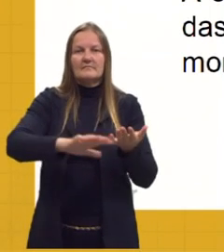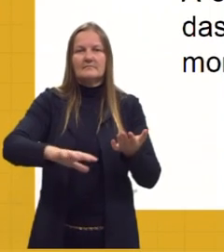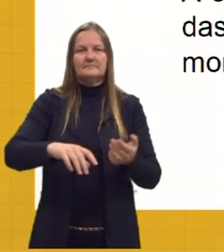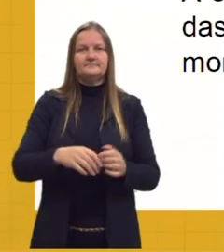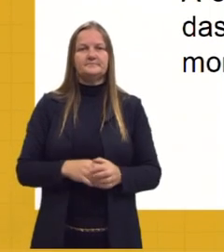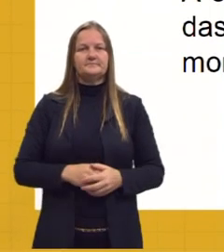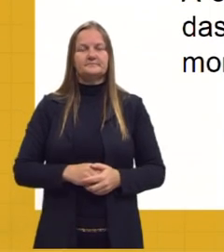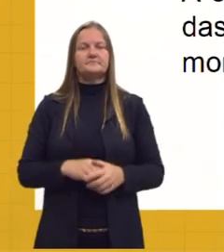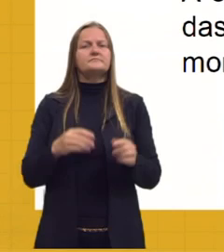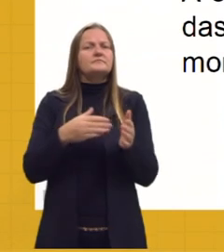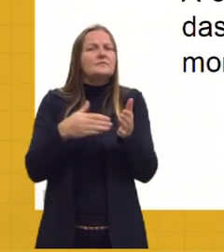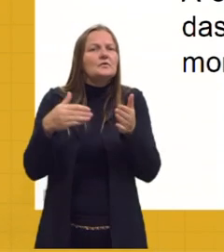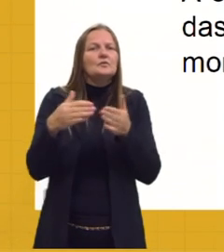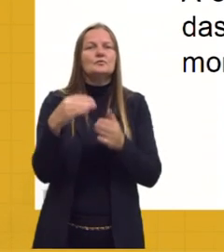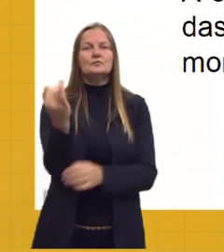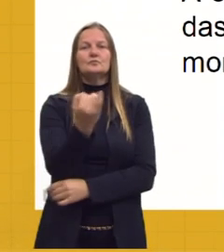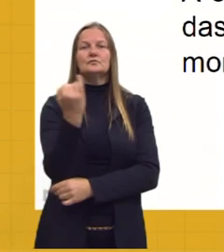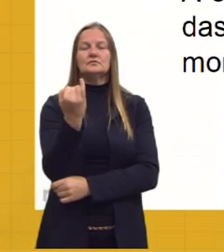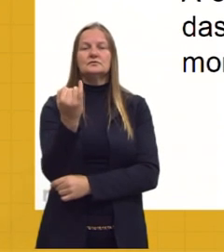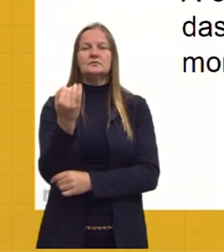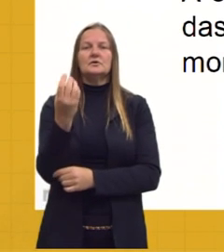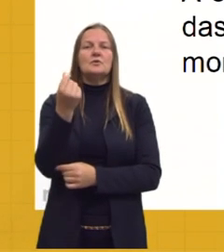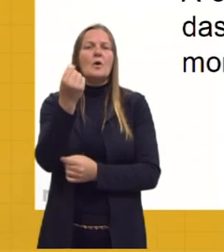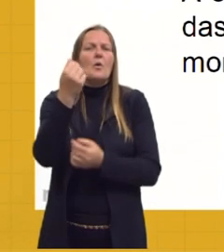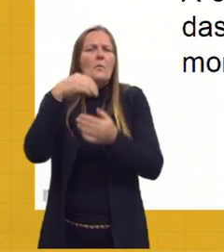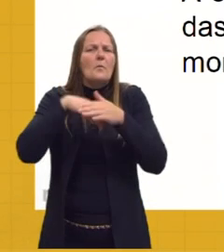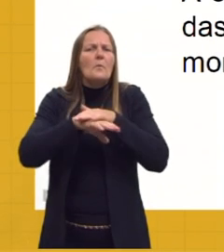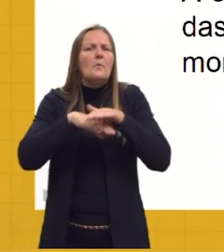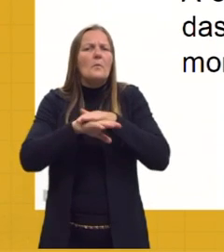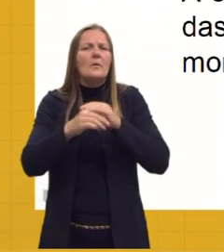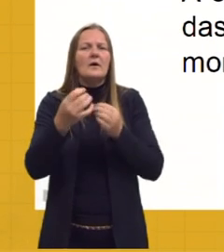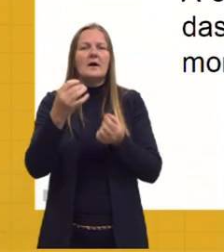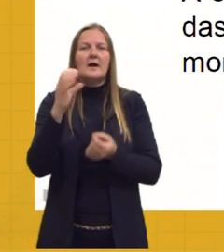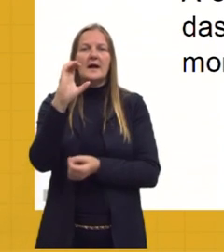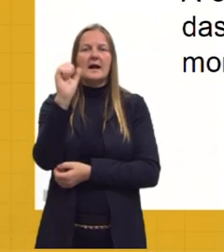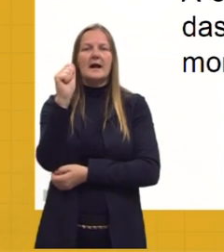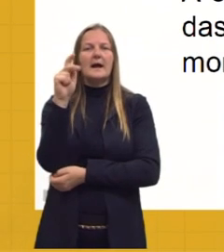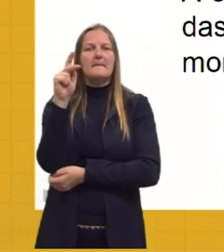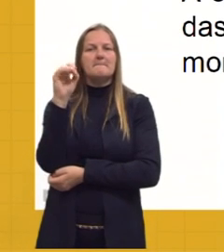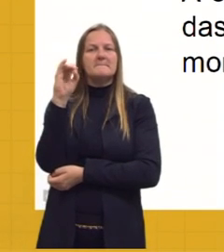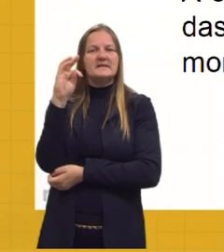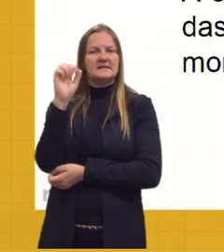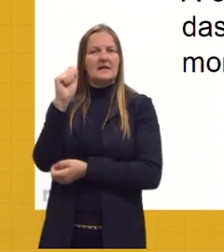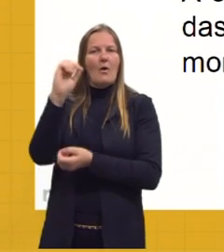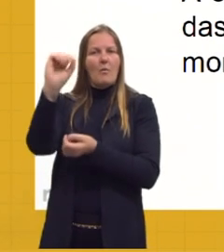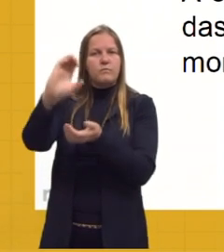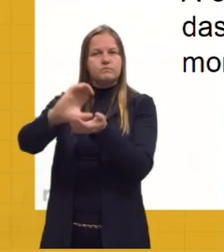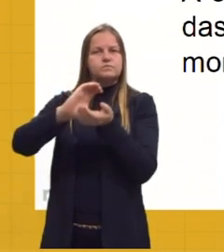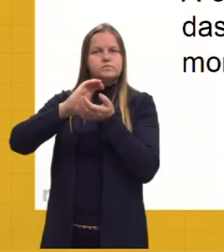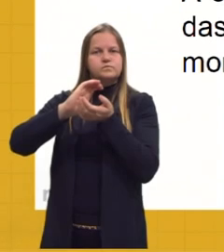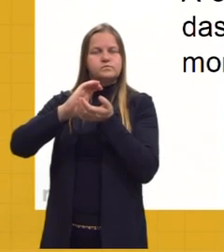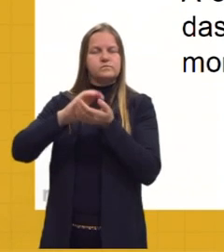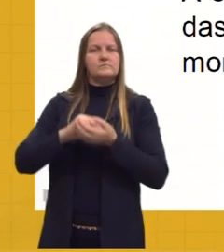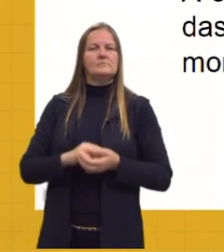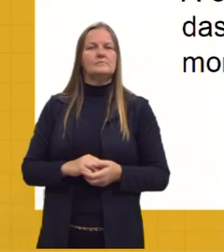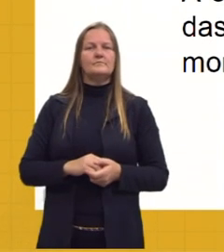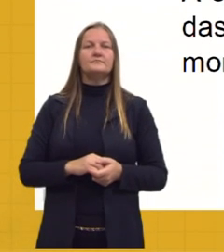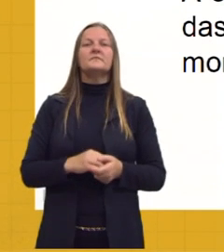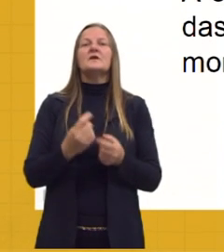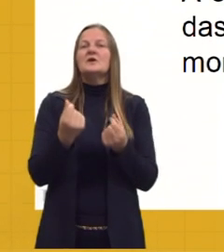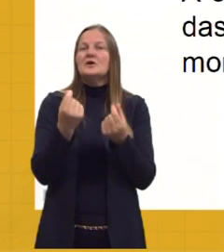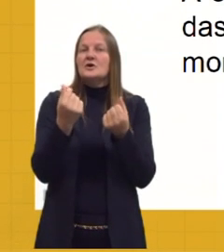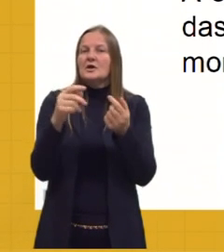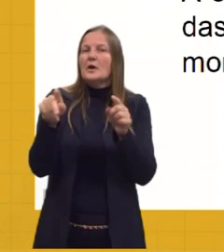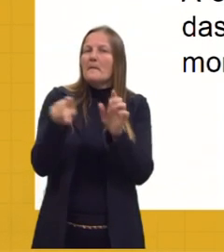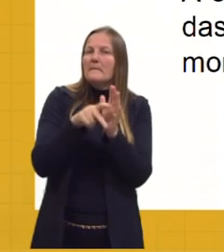Então, tudo isso foi importante para um acúmulo primitivo de capital, uma primeira acumulação de capital. E com essas riquezas